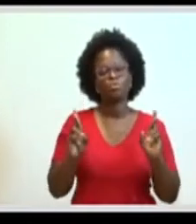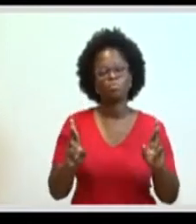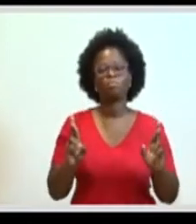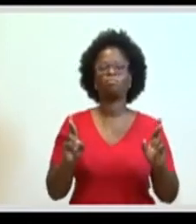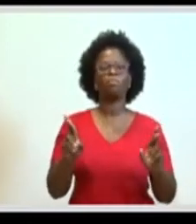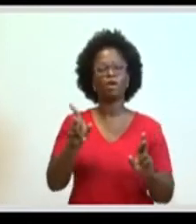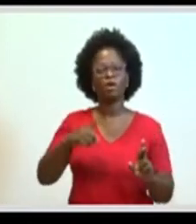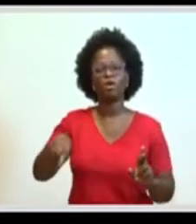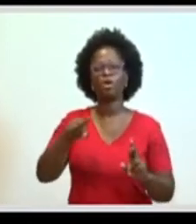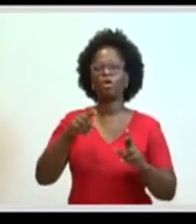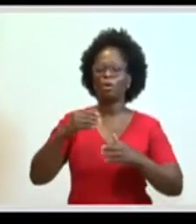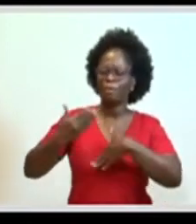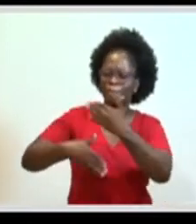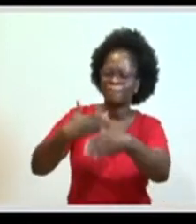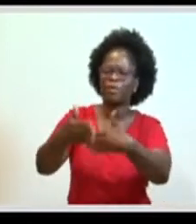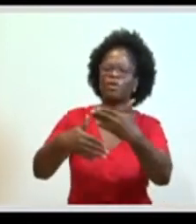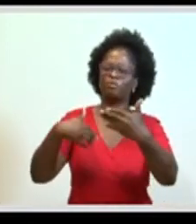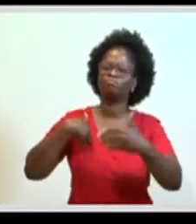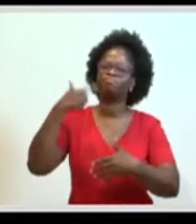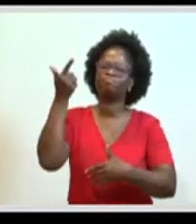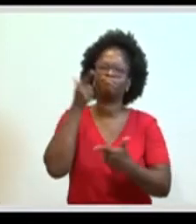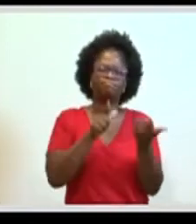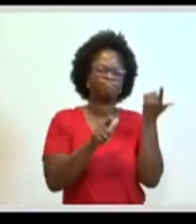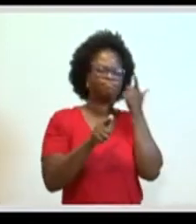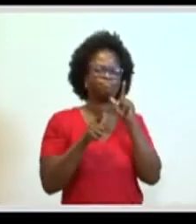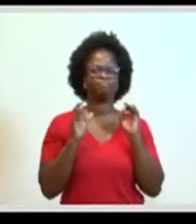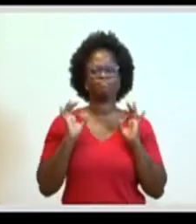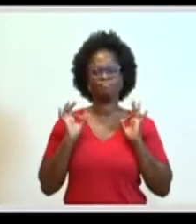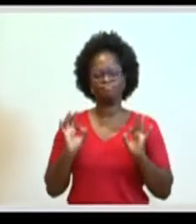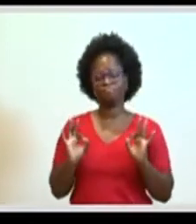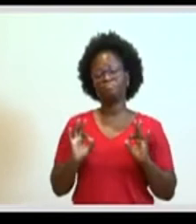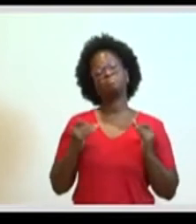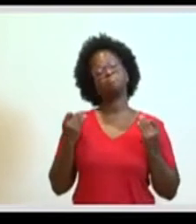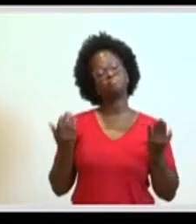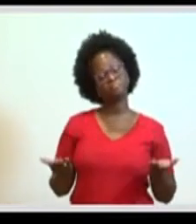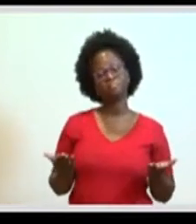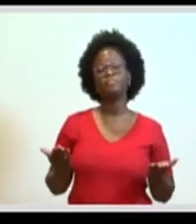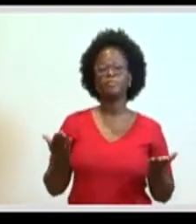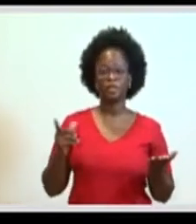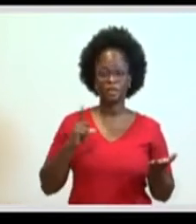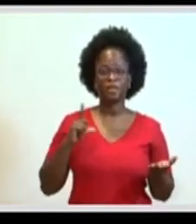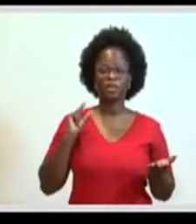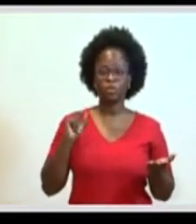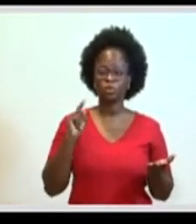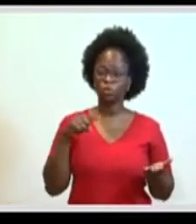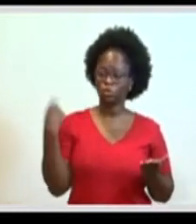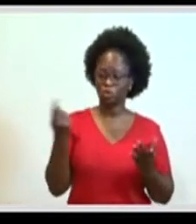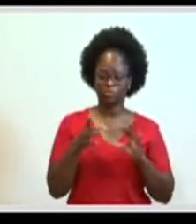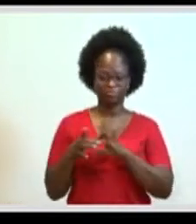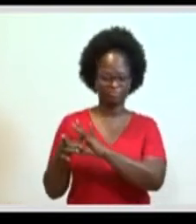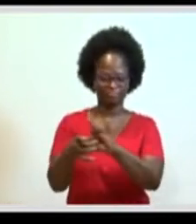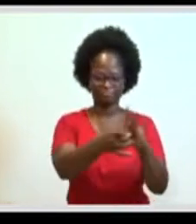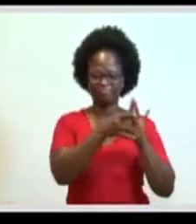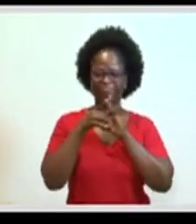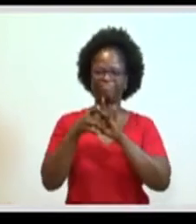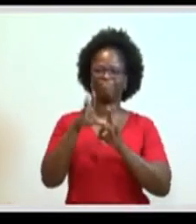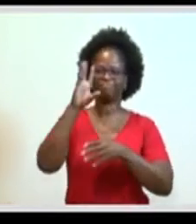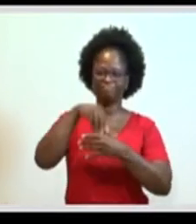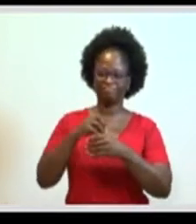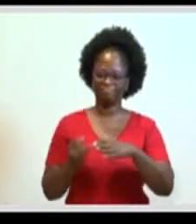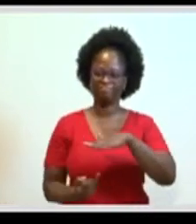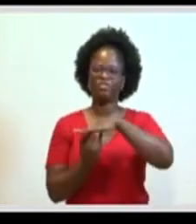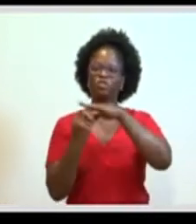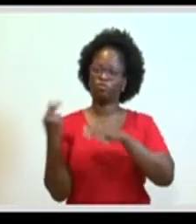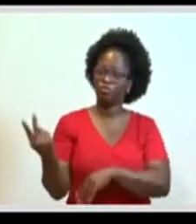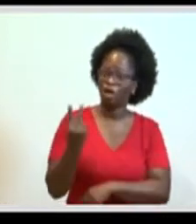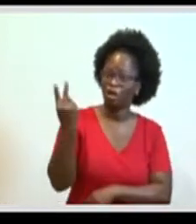eu disse, seja extremamente bem sucedido, e que reforce a nossa unidade institucional, os nossos